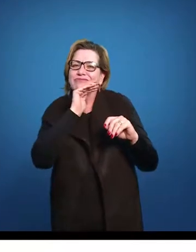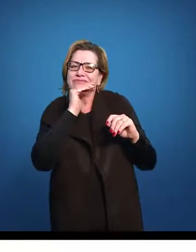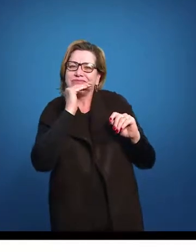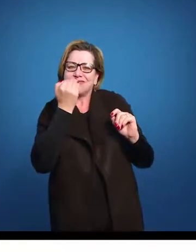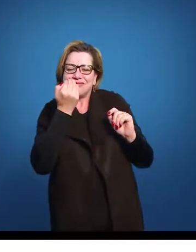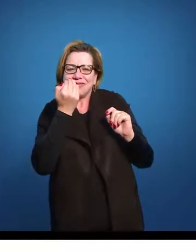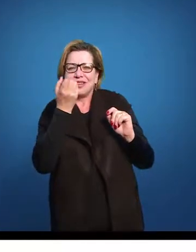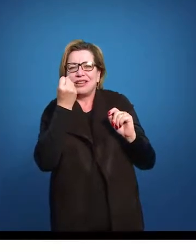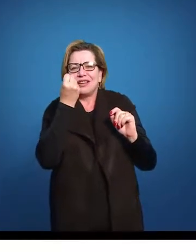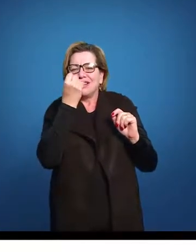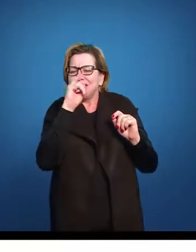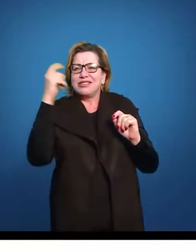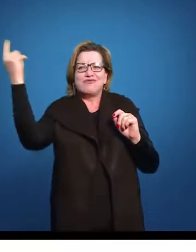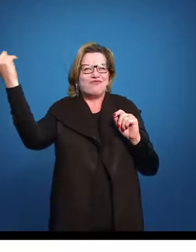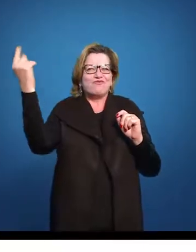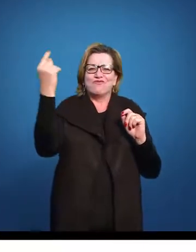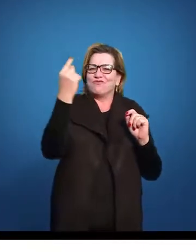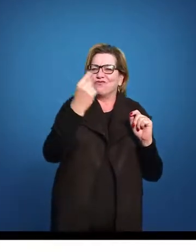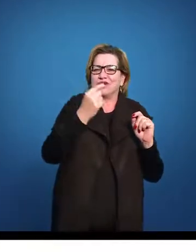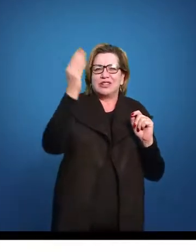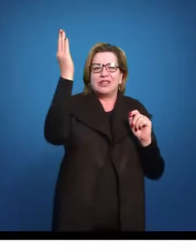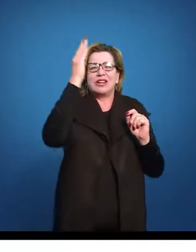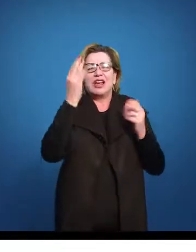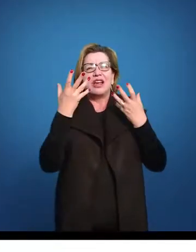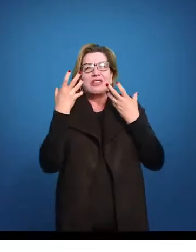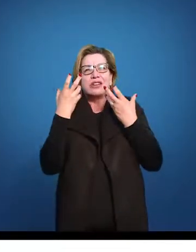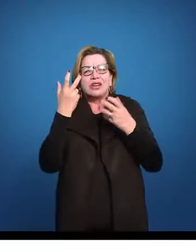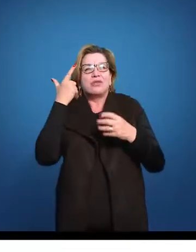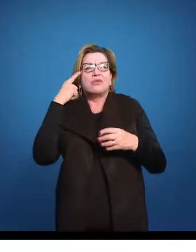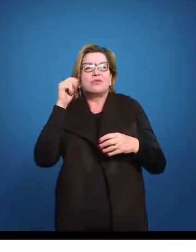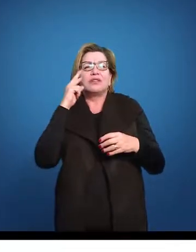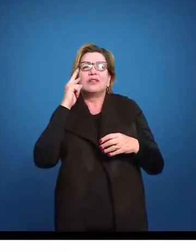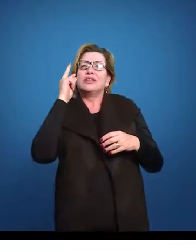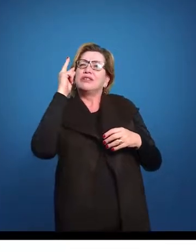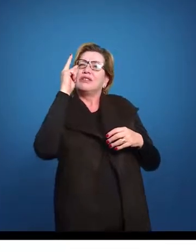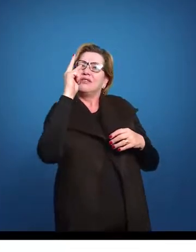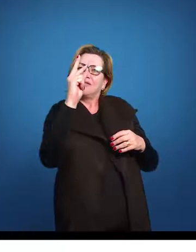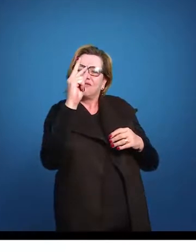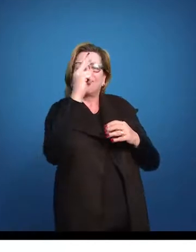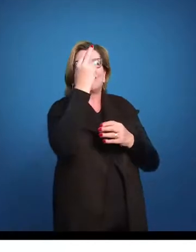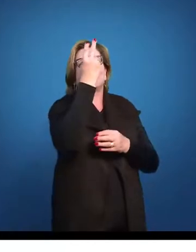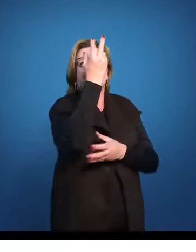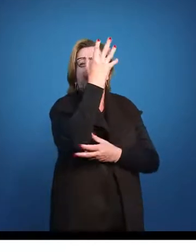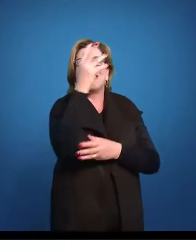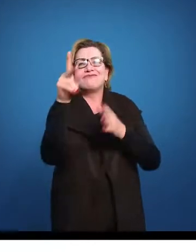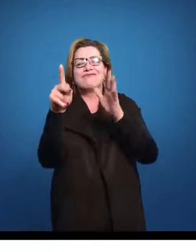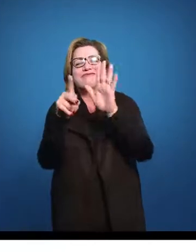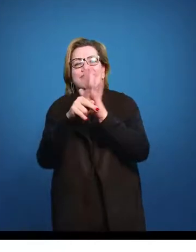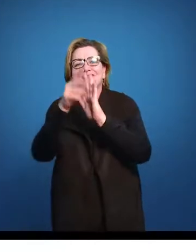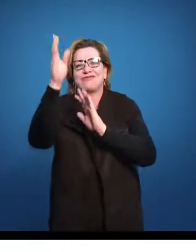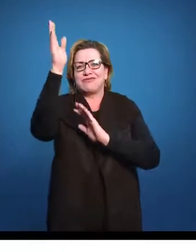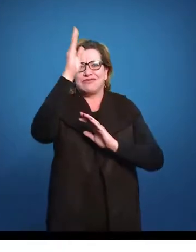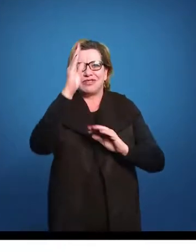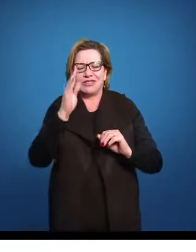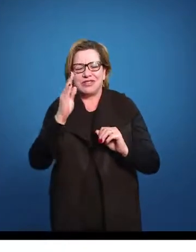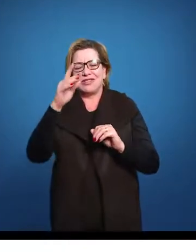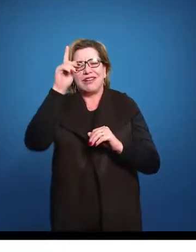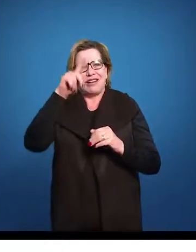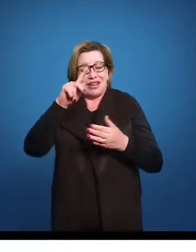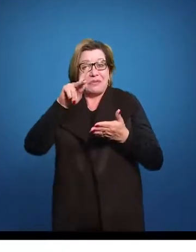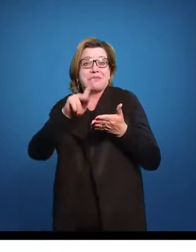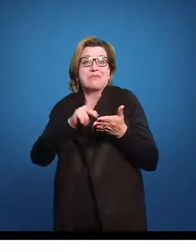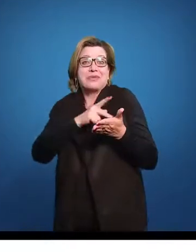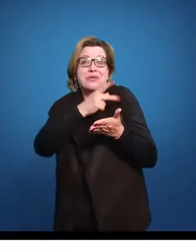ainda viste as palmeiras, onde canto sabiá. Esse é um dos poemas mais famosos da literatura